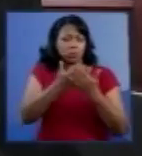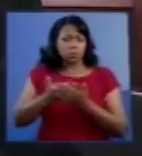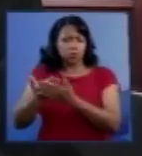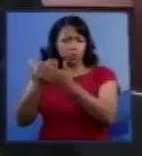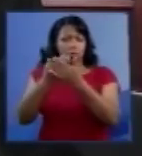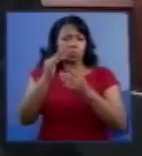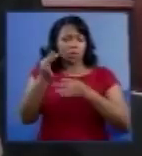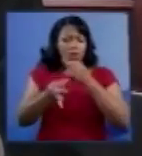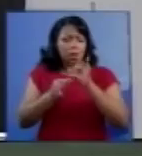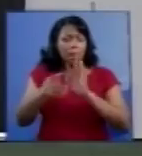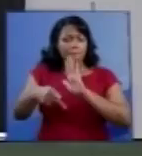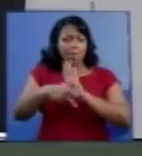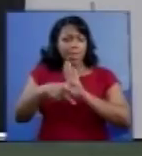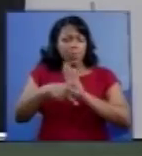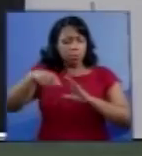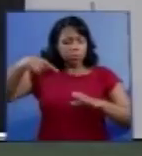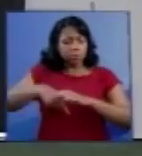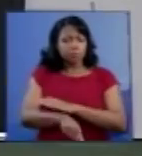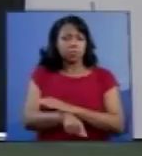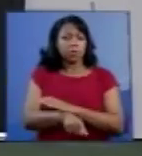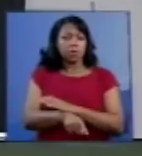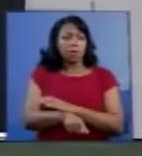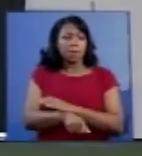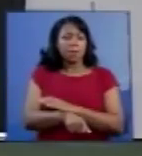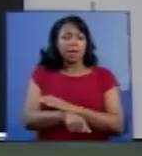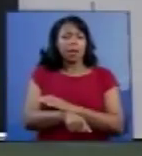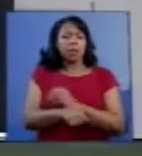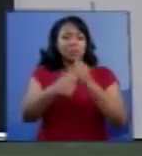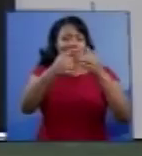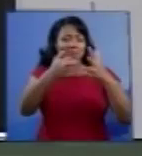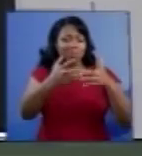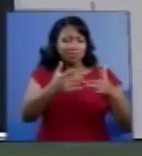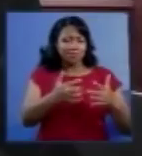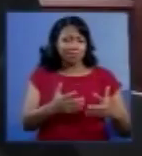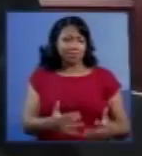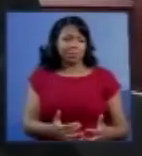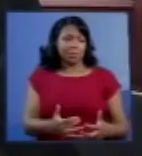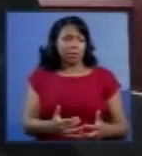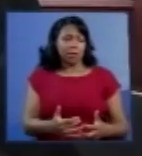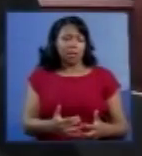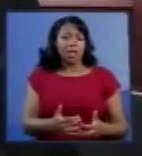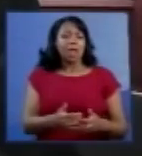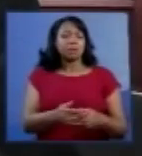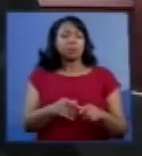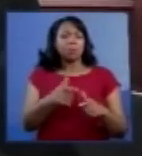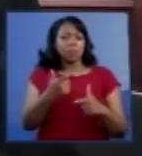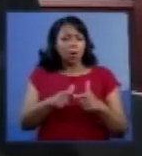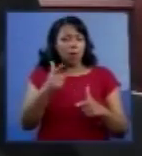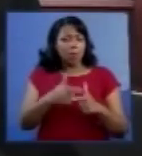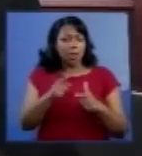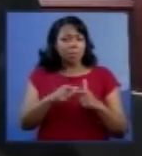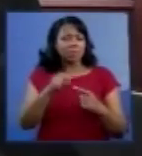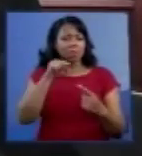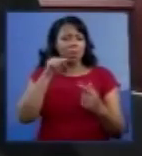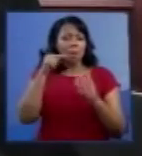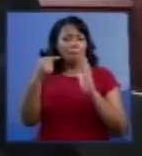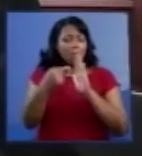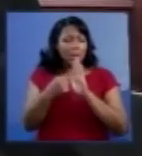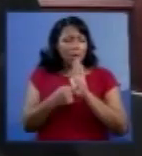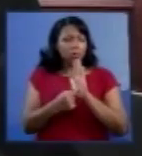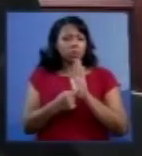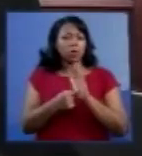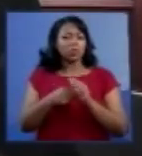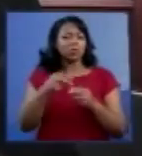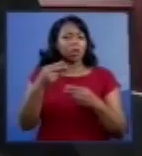com tecnologia apropriada para poder discernir esse tão complexo ponto, que é esse nível